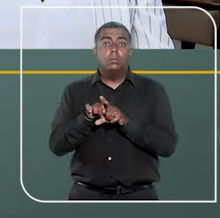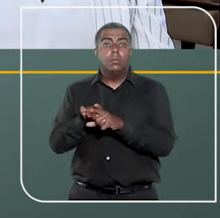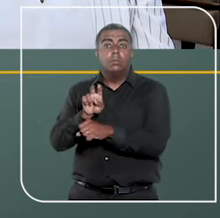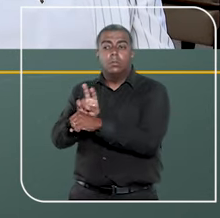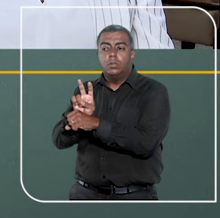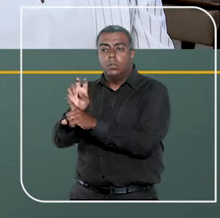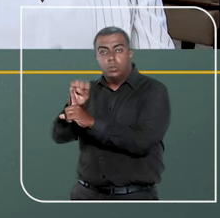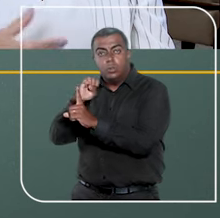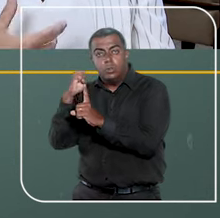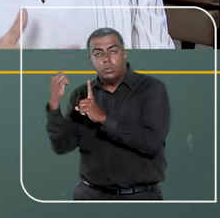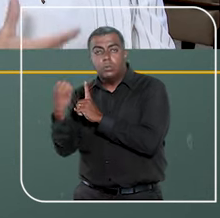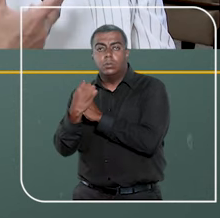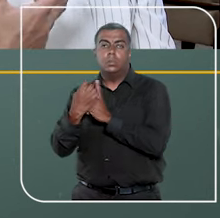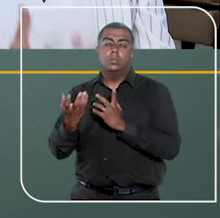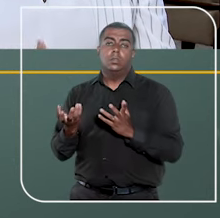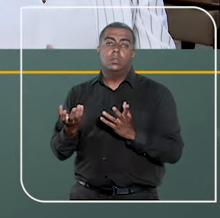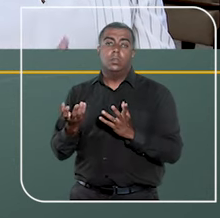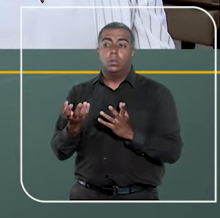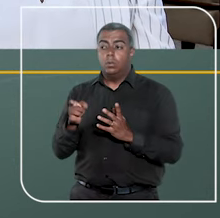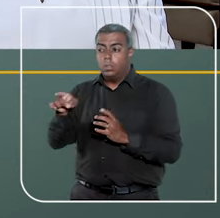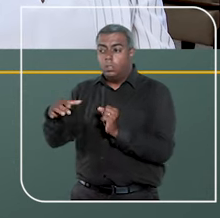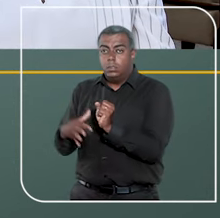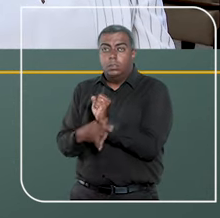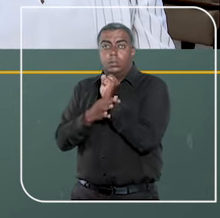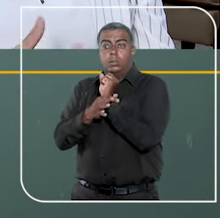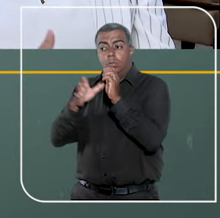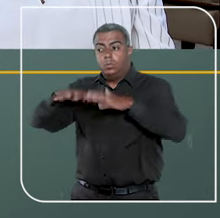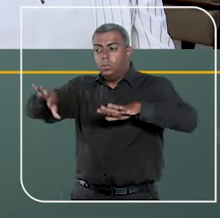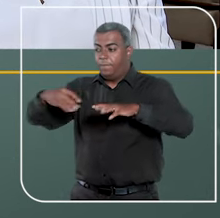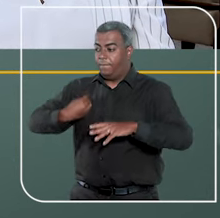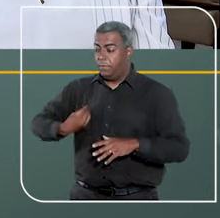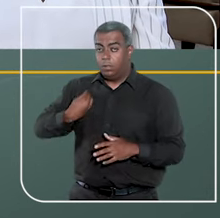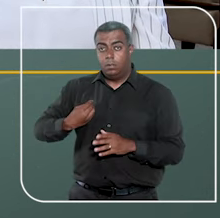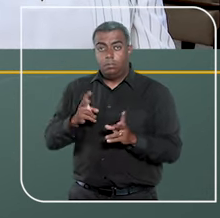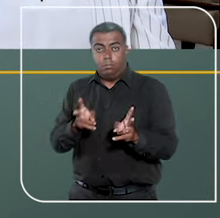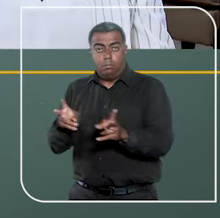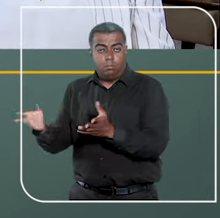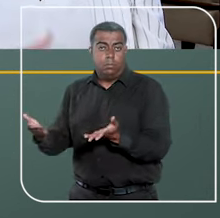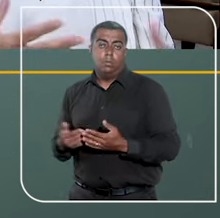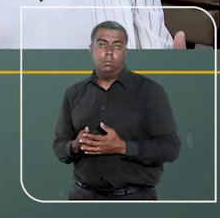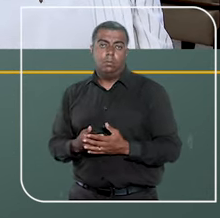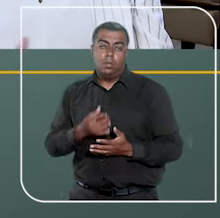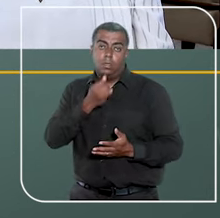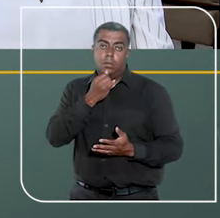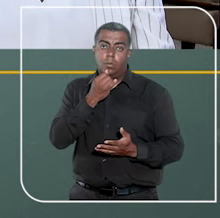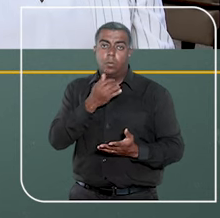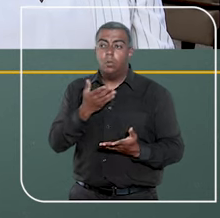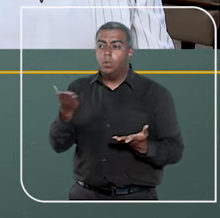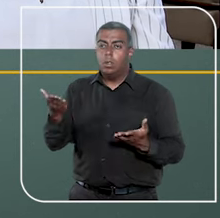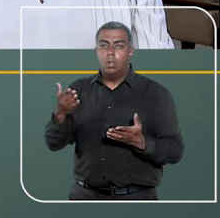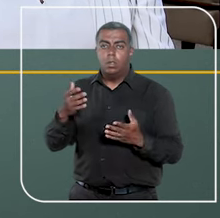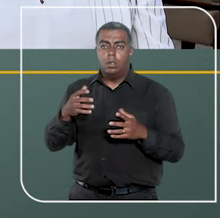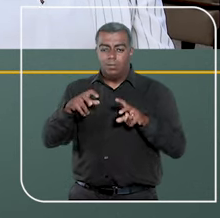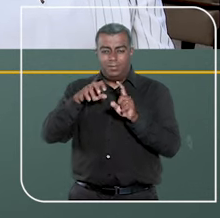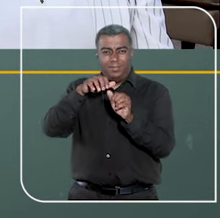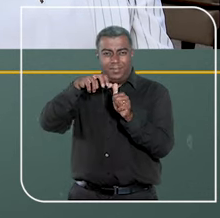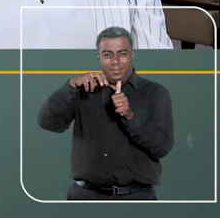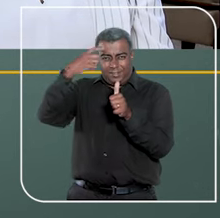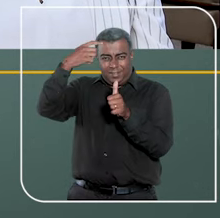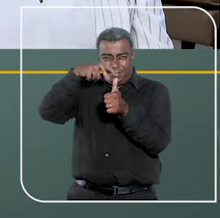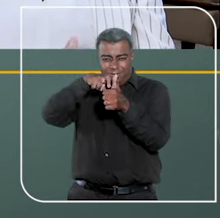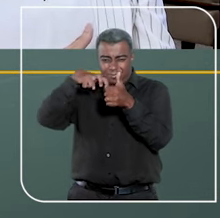defesa da sociedade pela segurança pública, pelo direito à vida, por exemplo, promovendo júris,